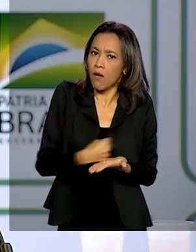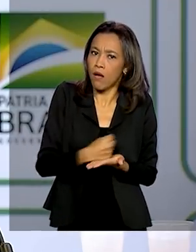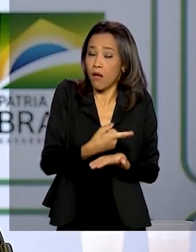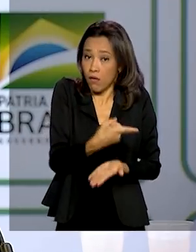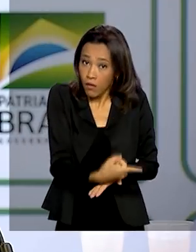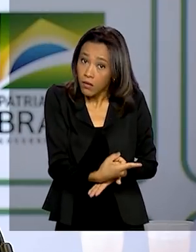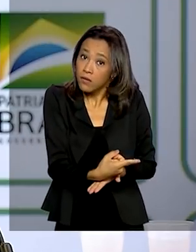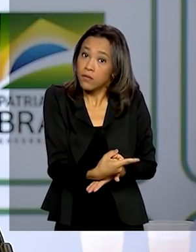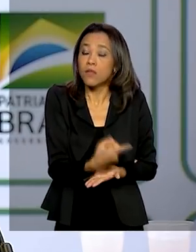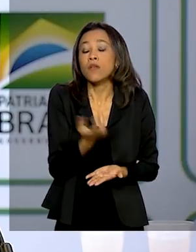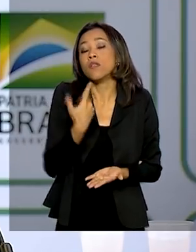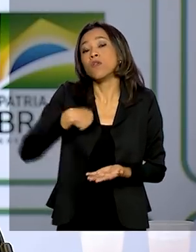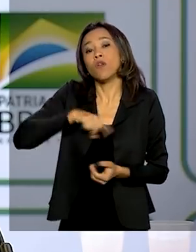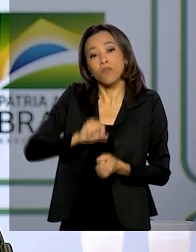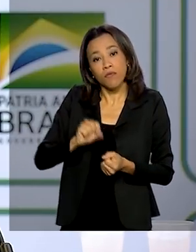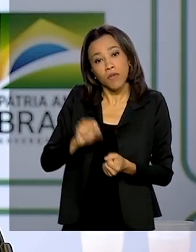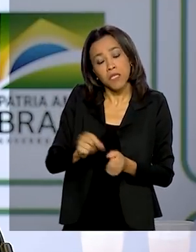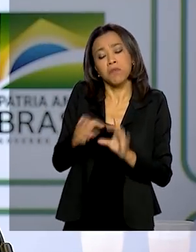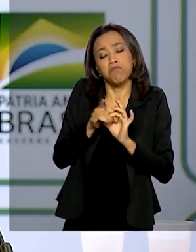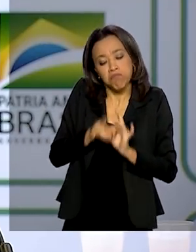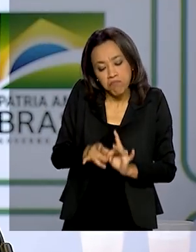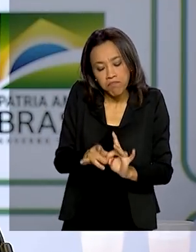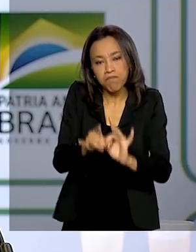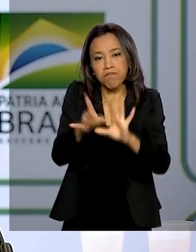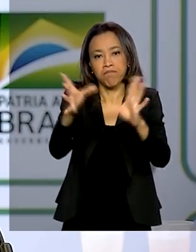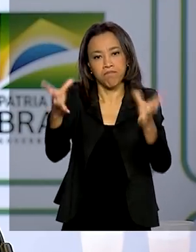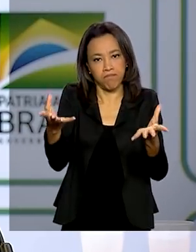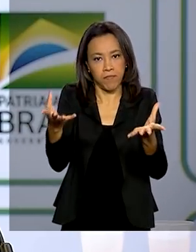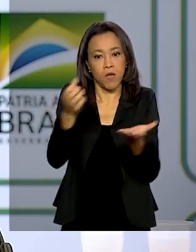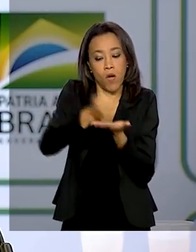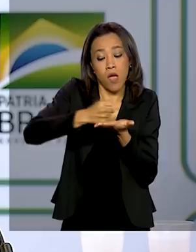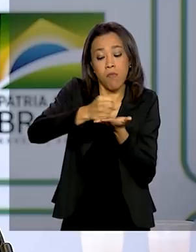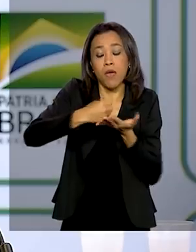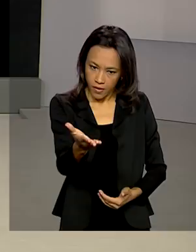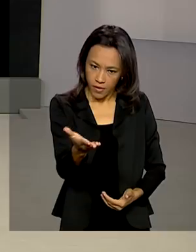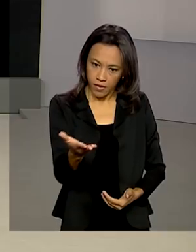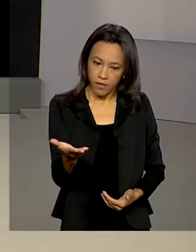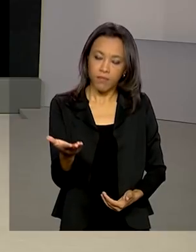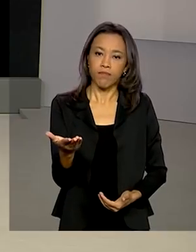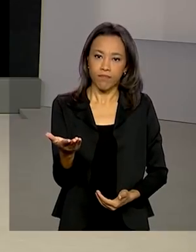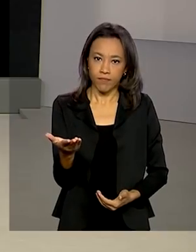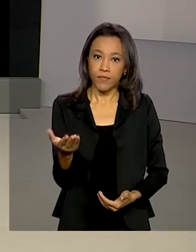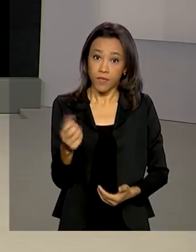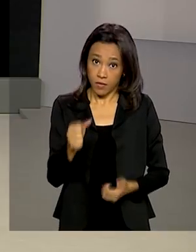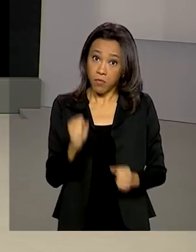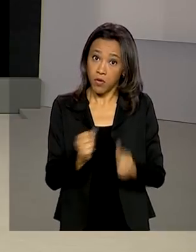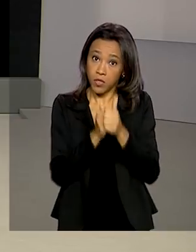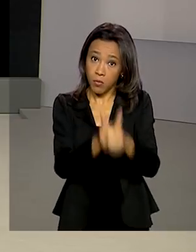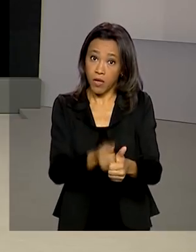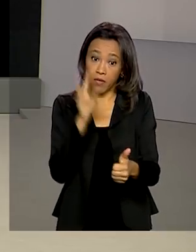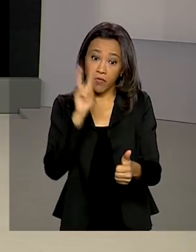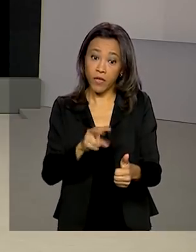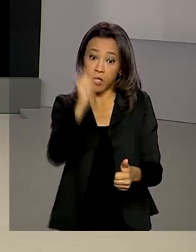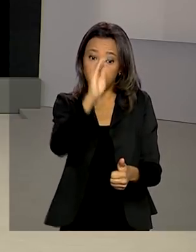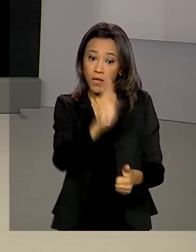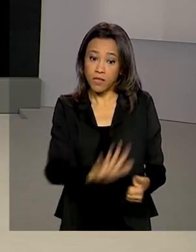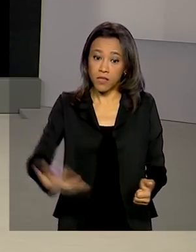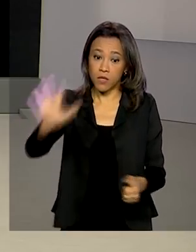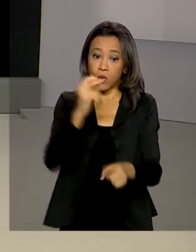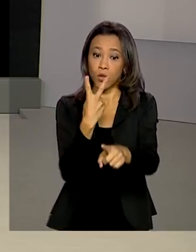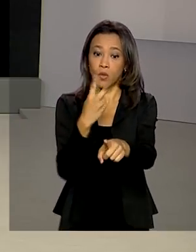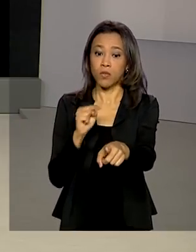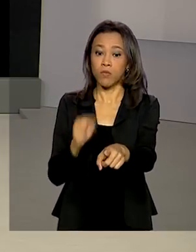o que nós vamos fazer é deixar esse remédio ao alcance dele. Você pode acompanhar que o Brasil registra 2